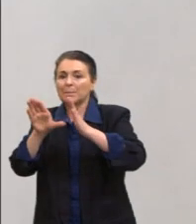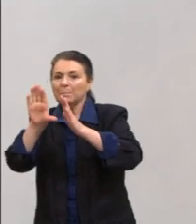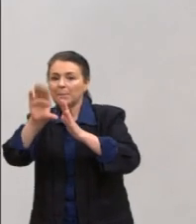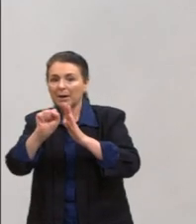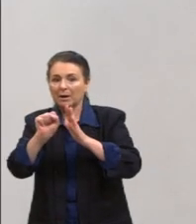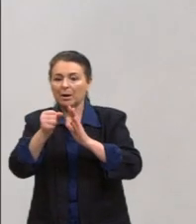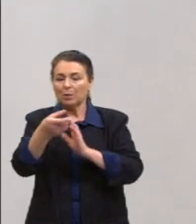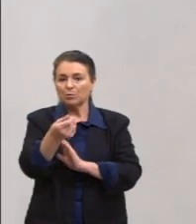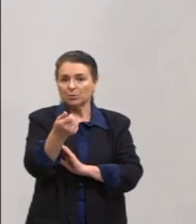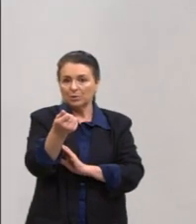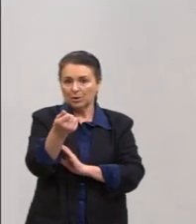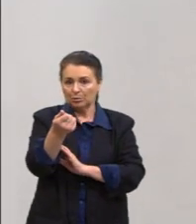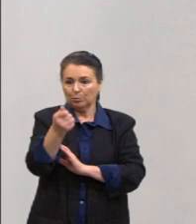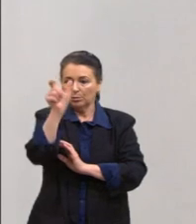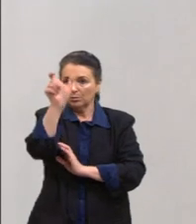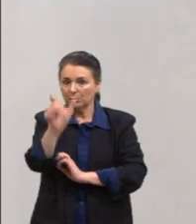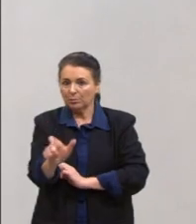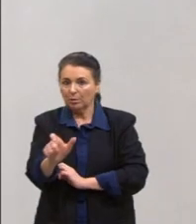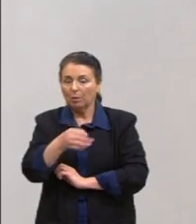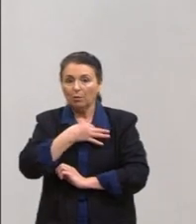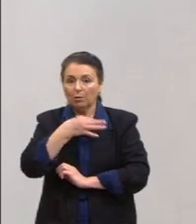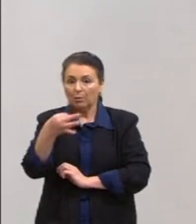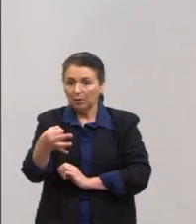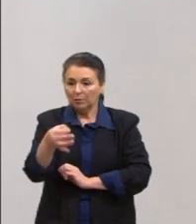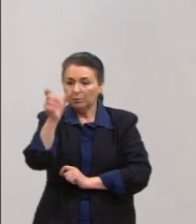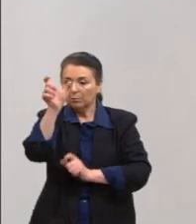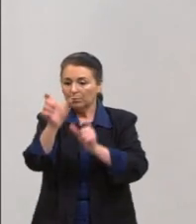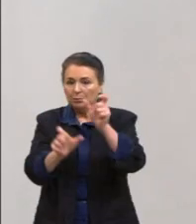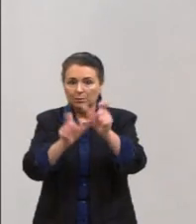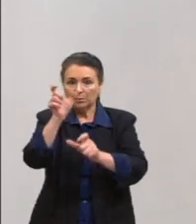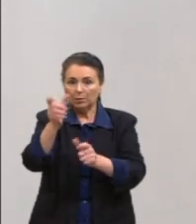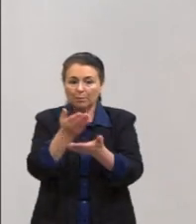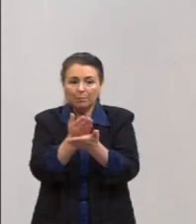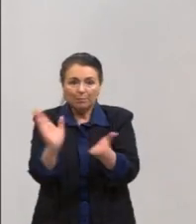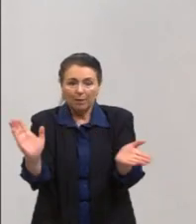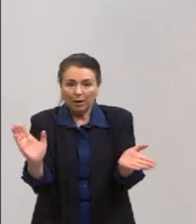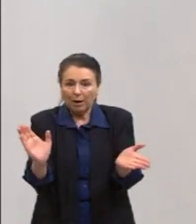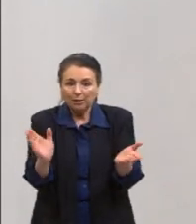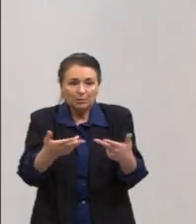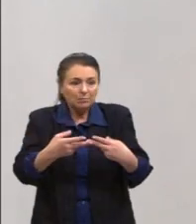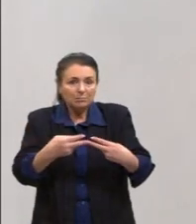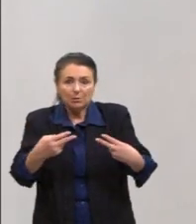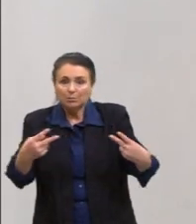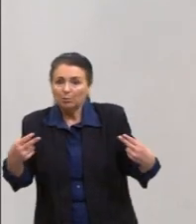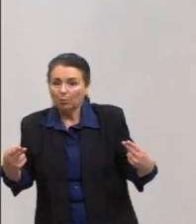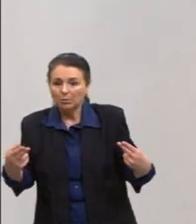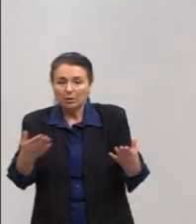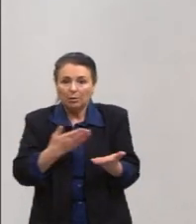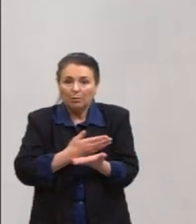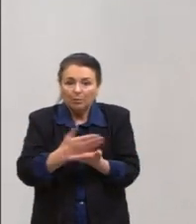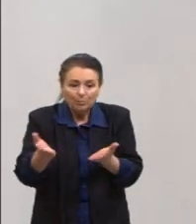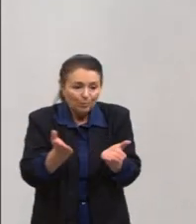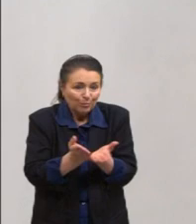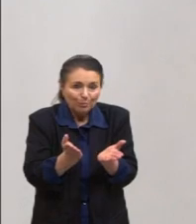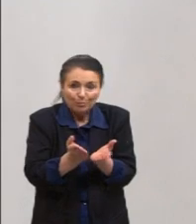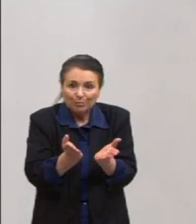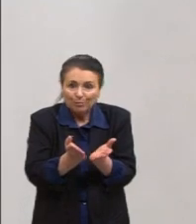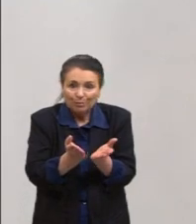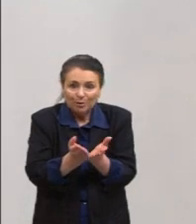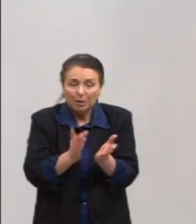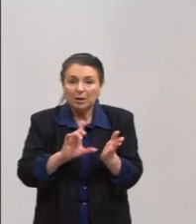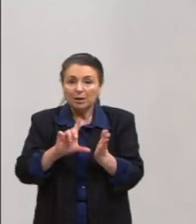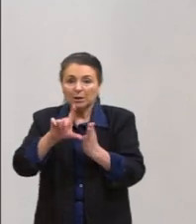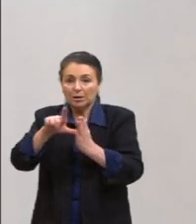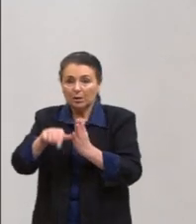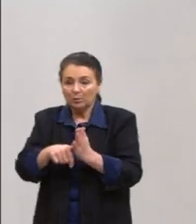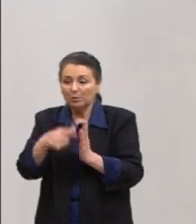dinheiro das pessoas, isso é terrível. Tem pessoas que perdem o seu sustento, que entram na miséria, depois